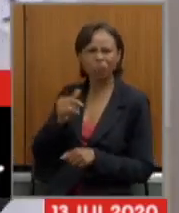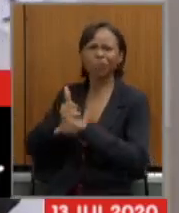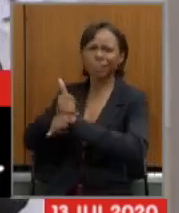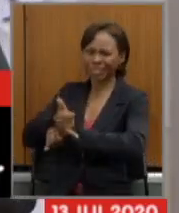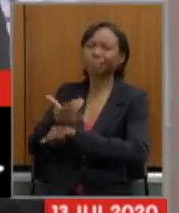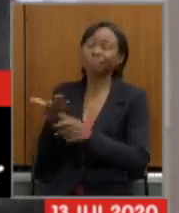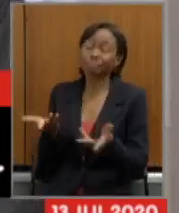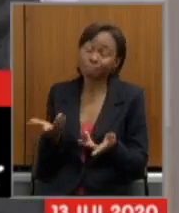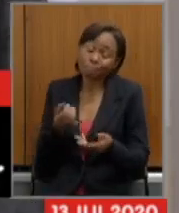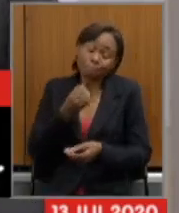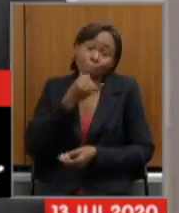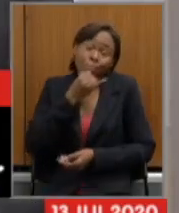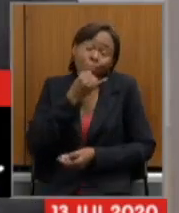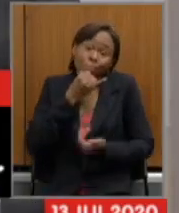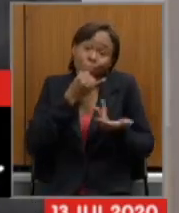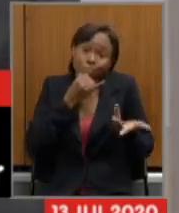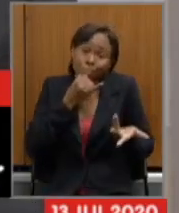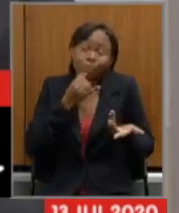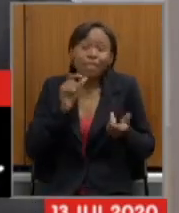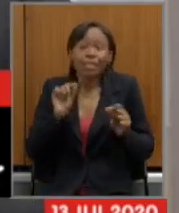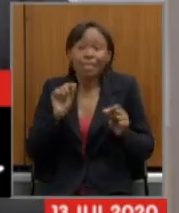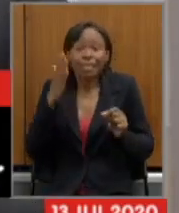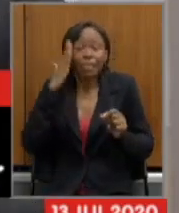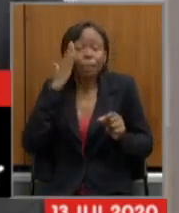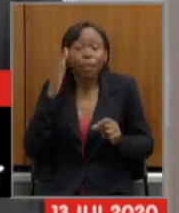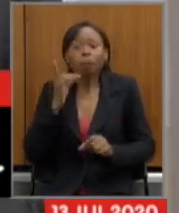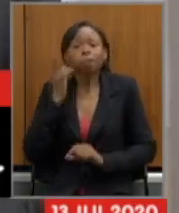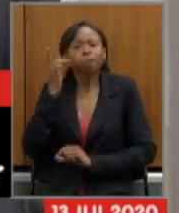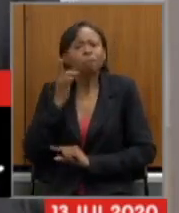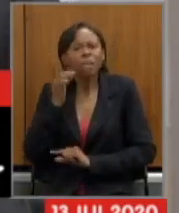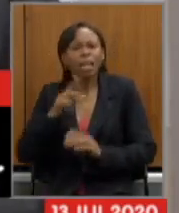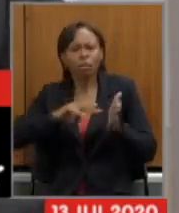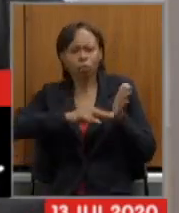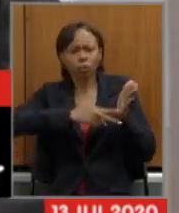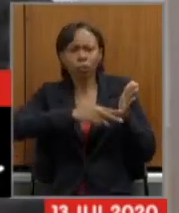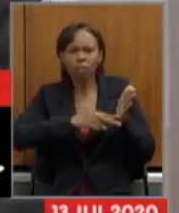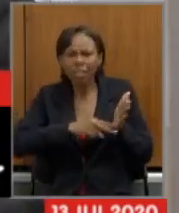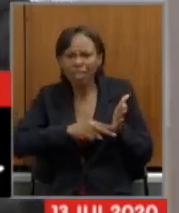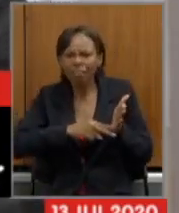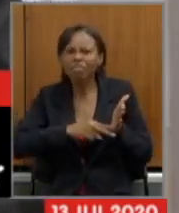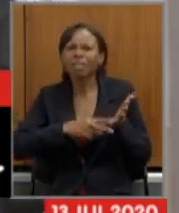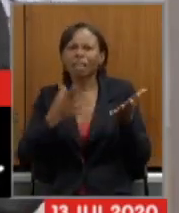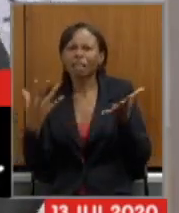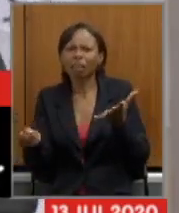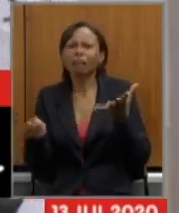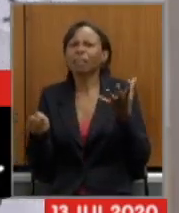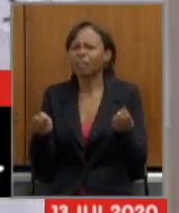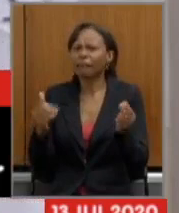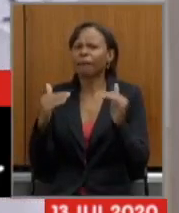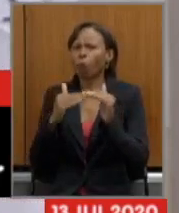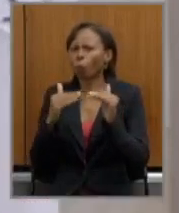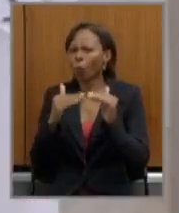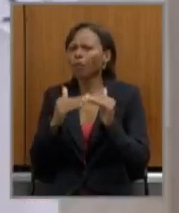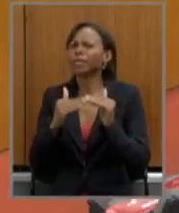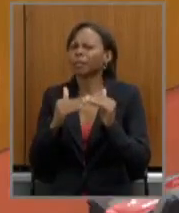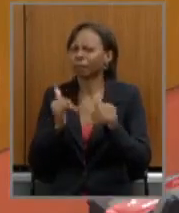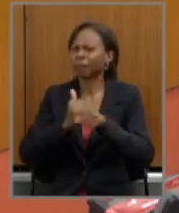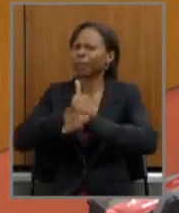e triste é saber que deputados e sindicatos estão endossando essa farsa muito obrigado